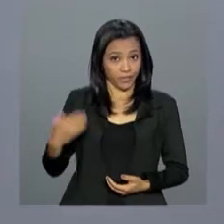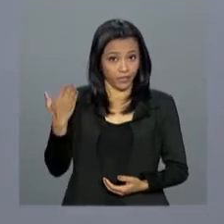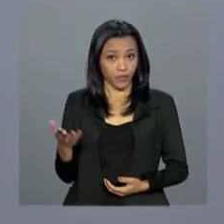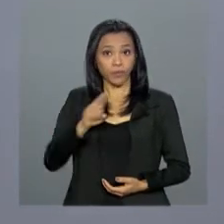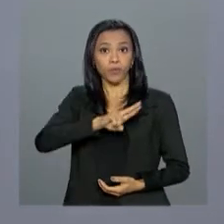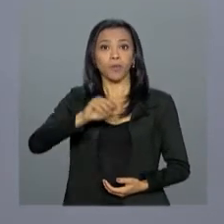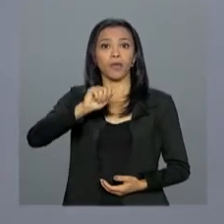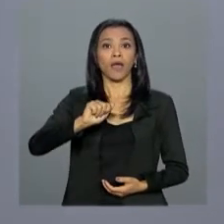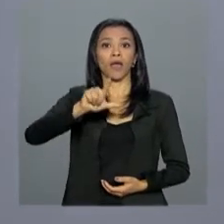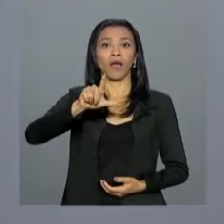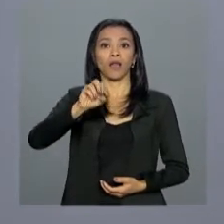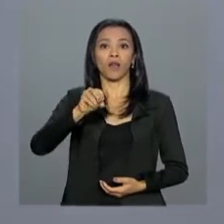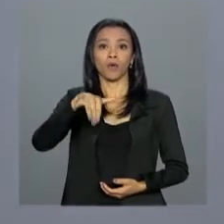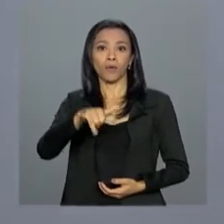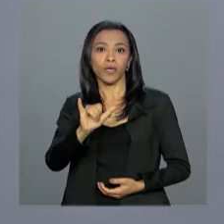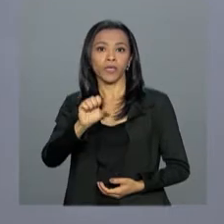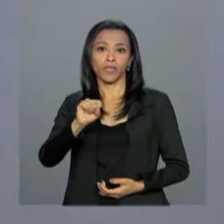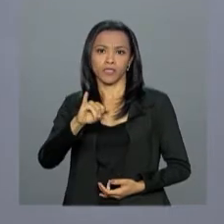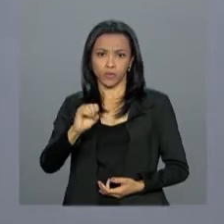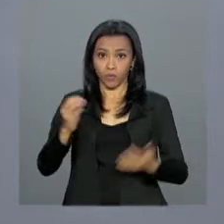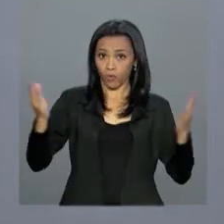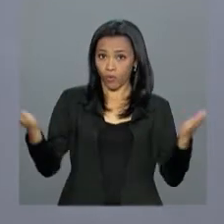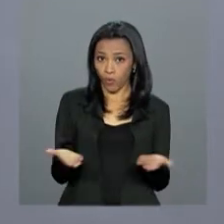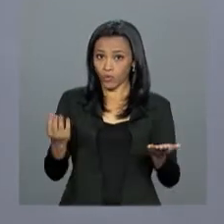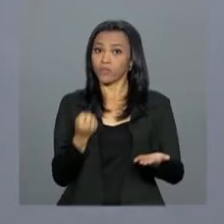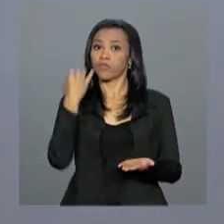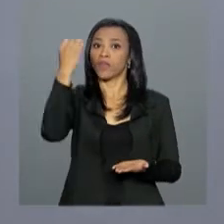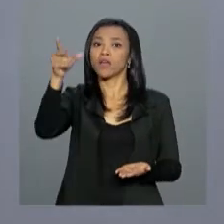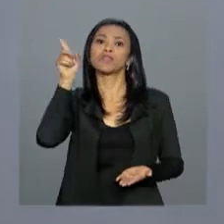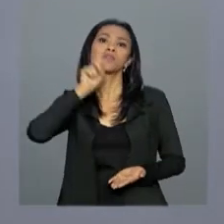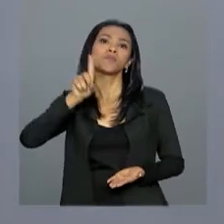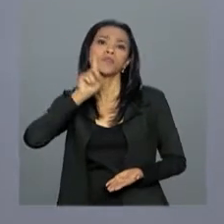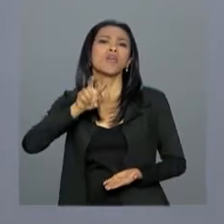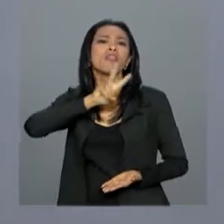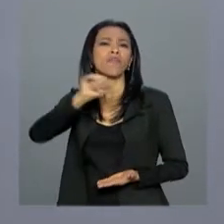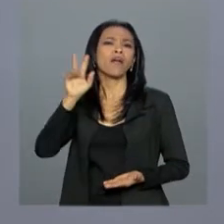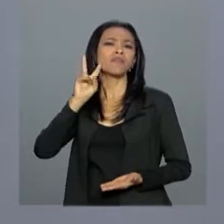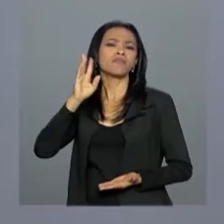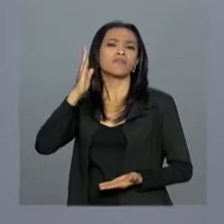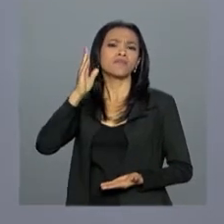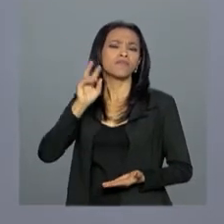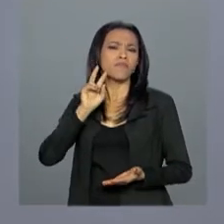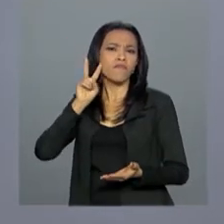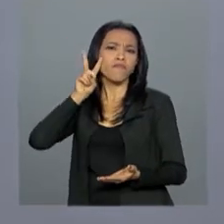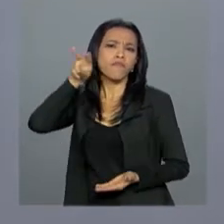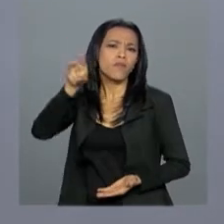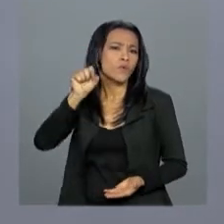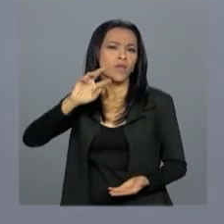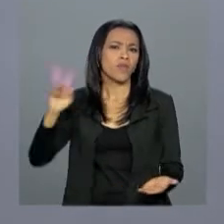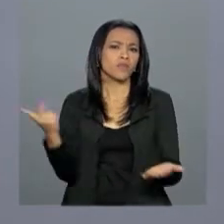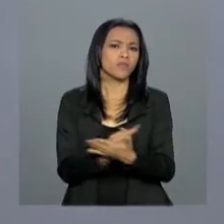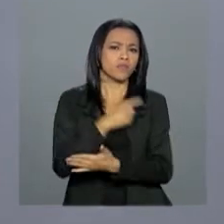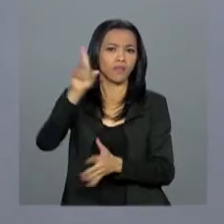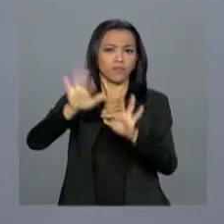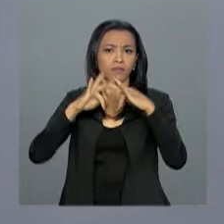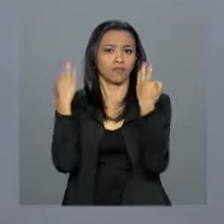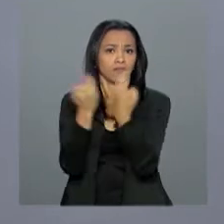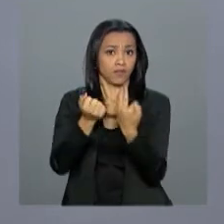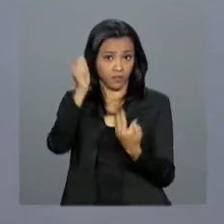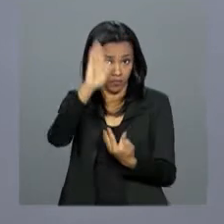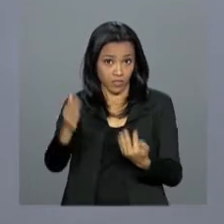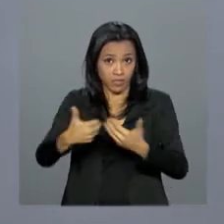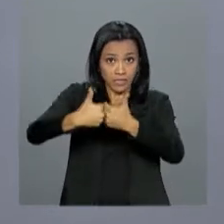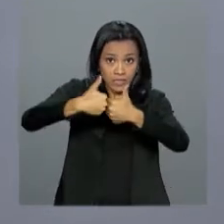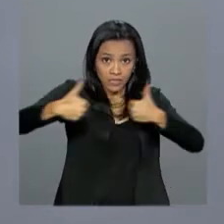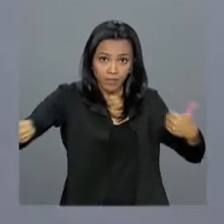Aloysio Nunes, viaja hoje para os Estados Unidos. Ele vai acompanhar de perto o caso das famílias brasileiras que foram separadas ao tentar